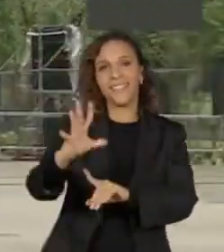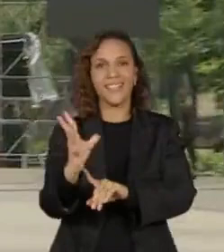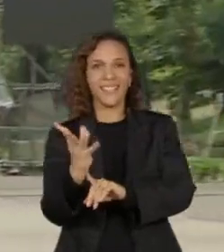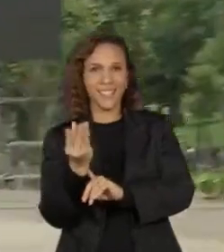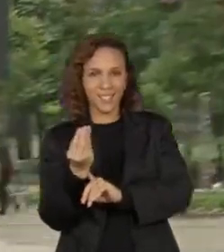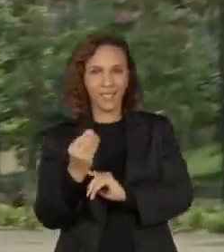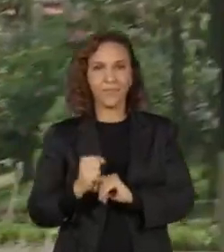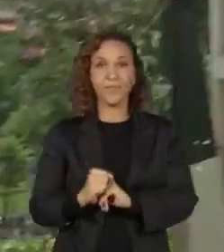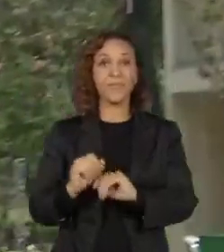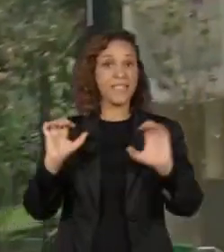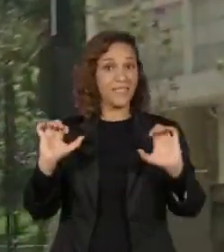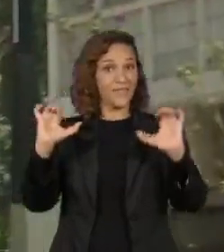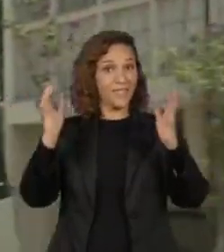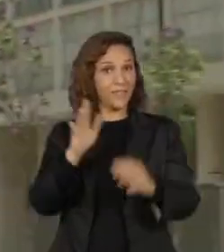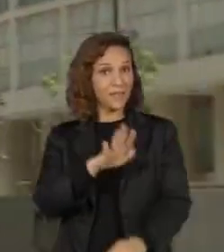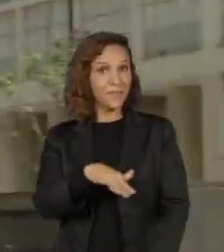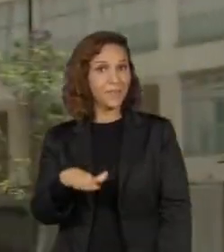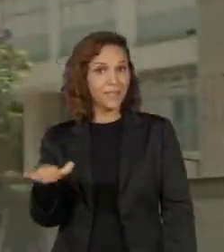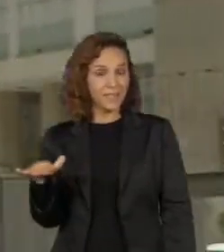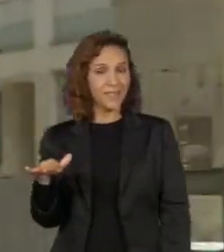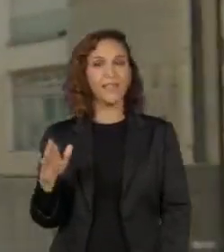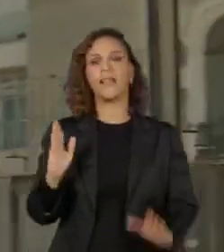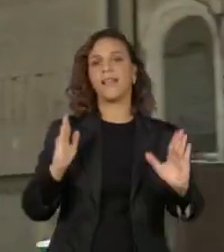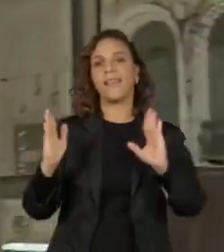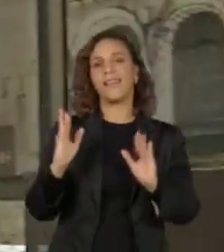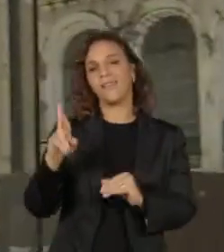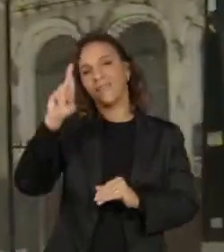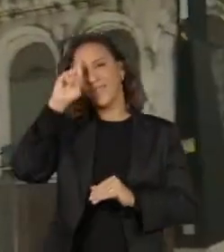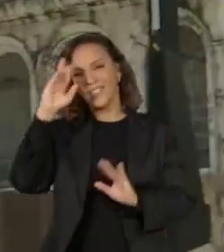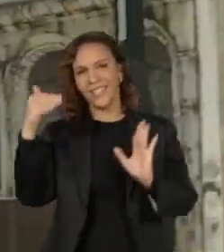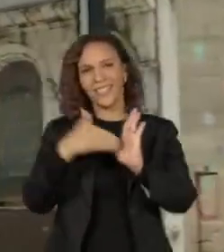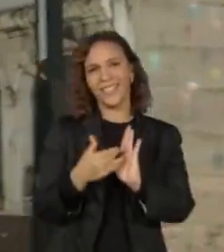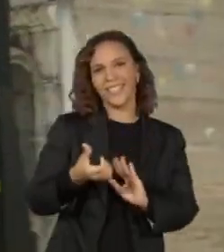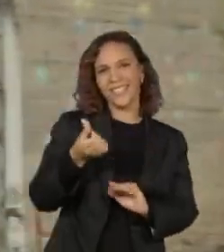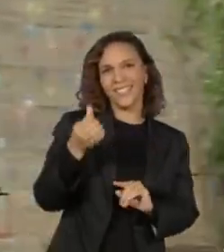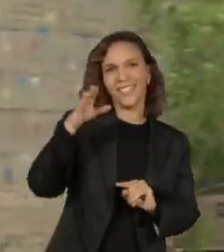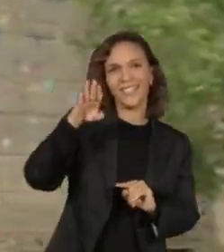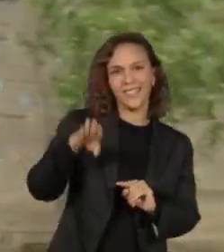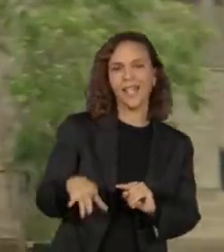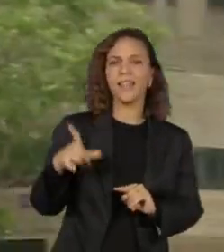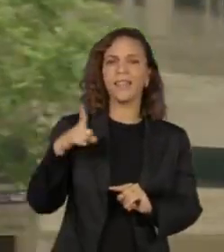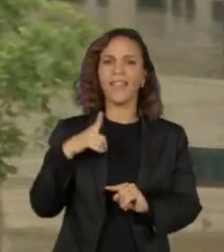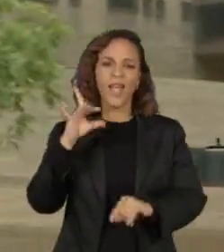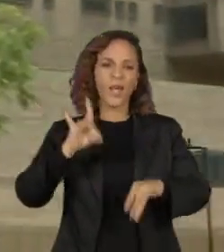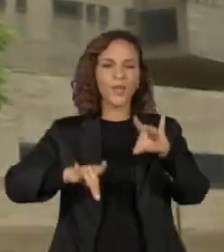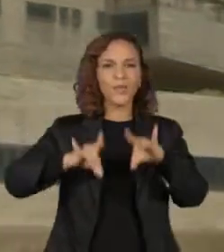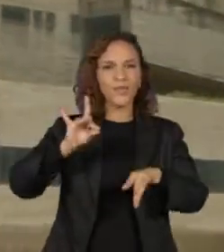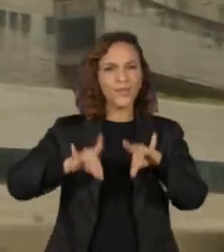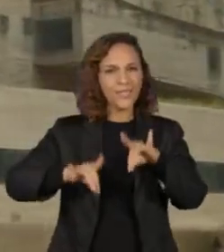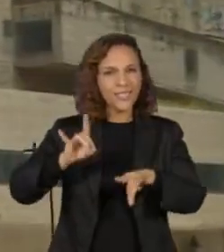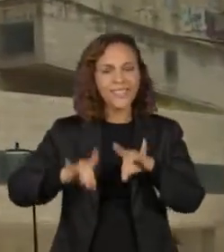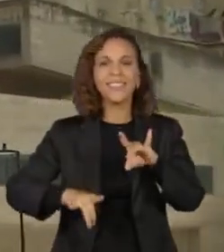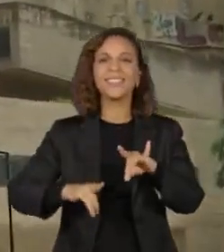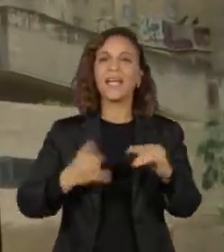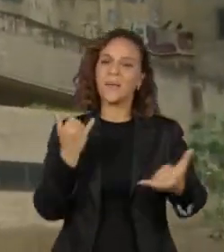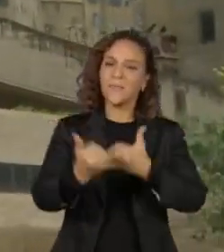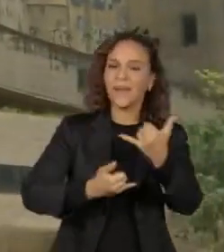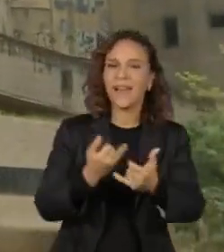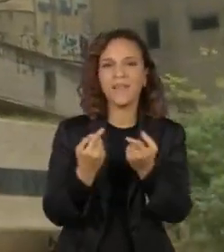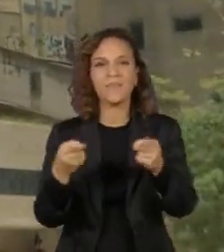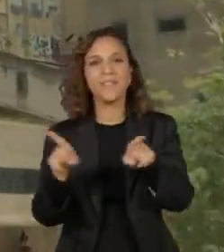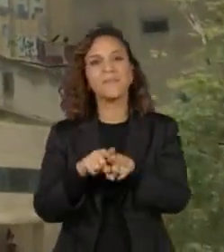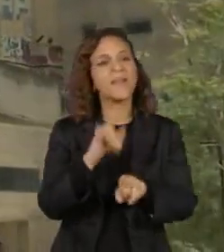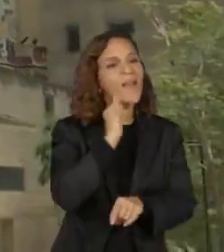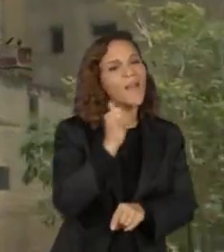A festa dos pequeninos, ela vai do meio-dia às 6 da tarde com oficinas, recreação, música e